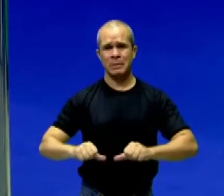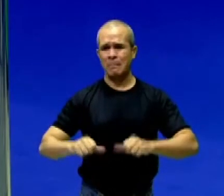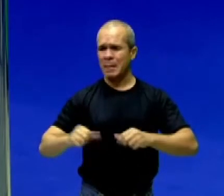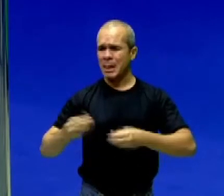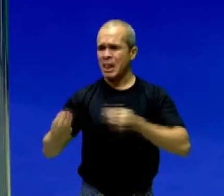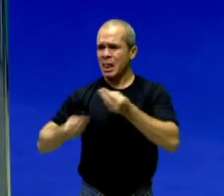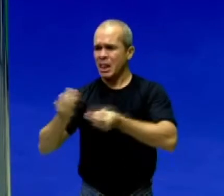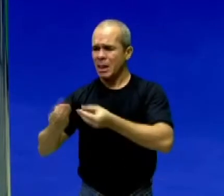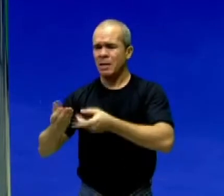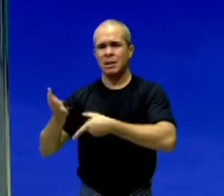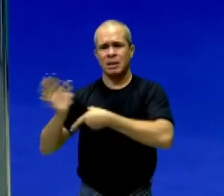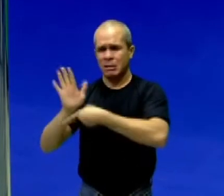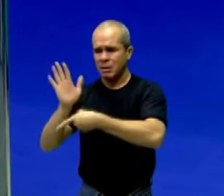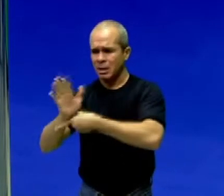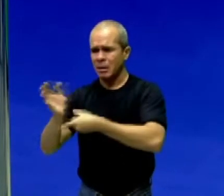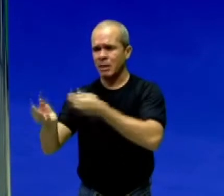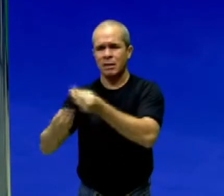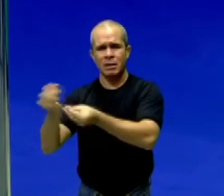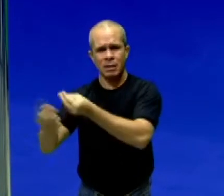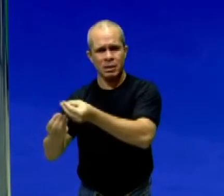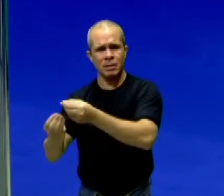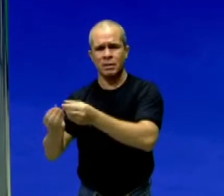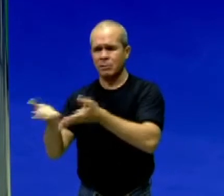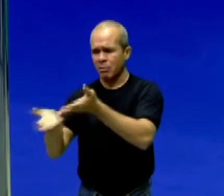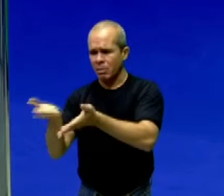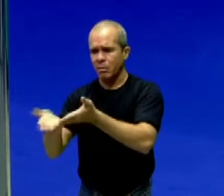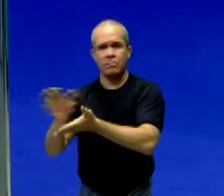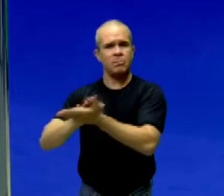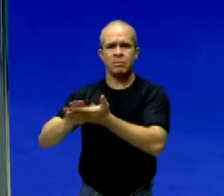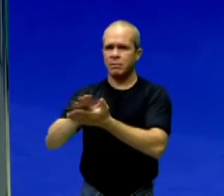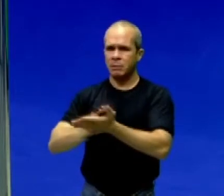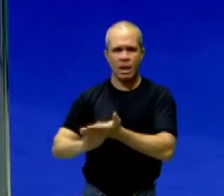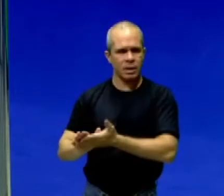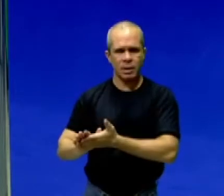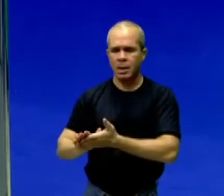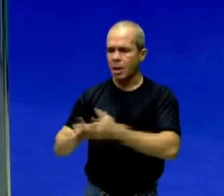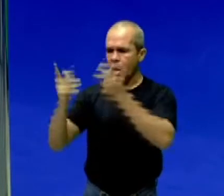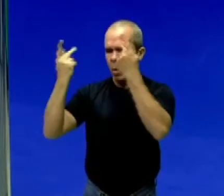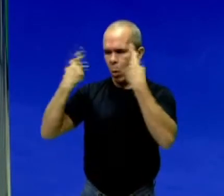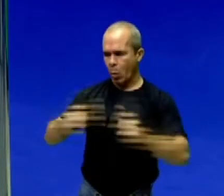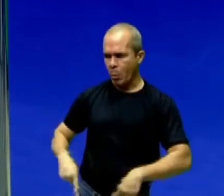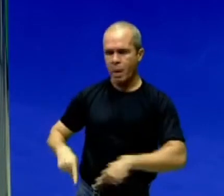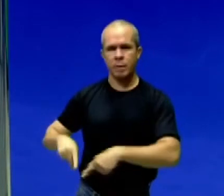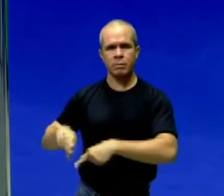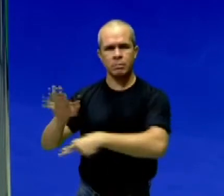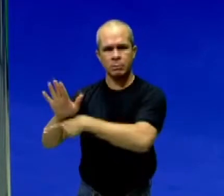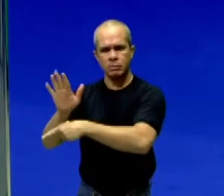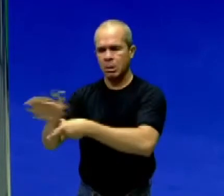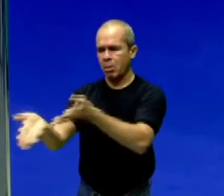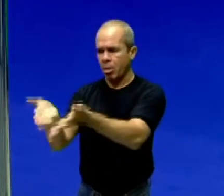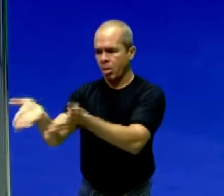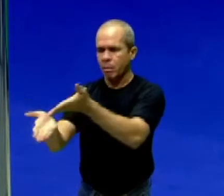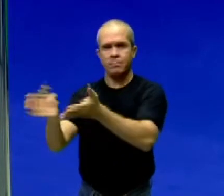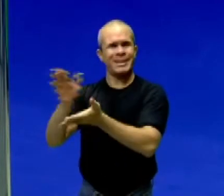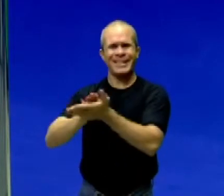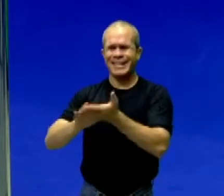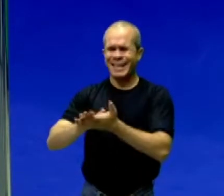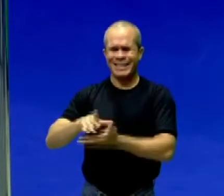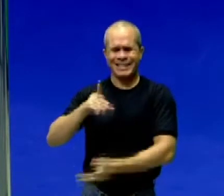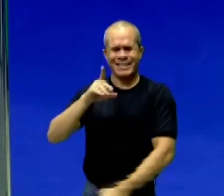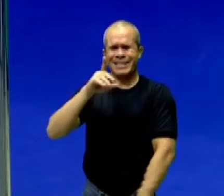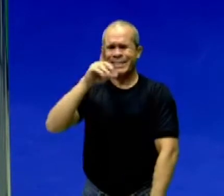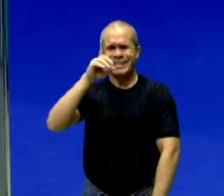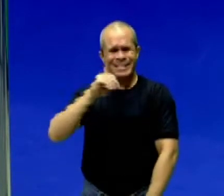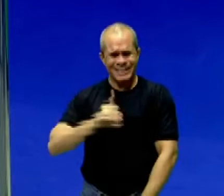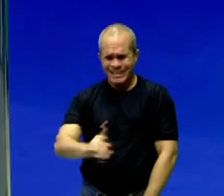porque eles não eram vistos nem como gente, certo? Não eram vistos como seres humanos, não tinham direitos e